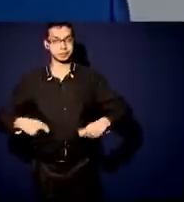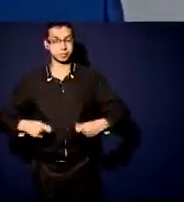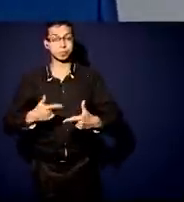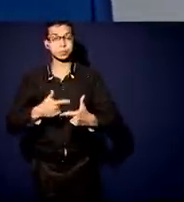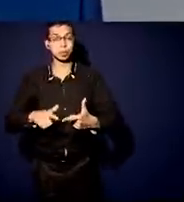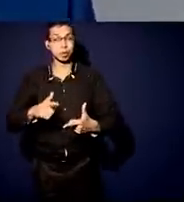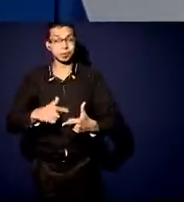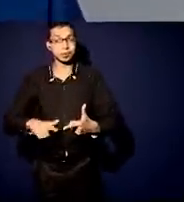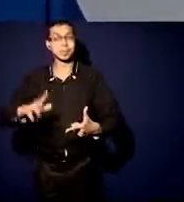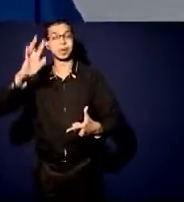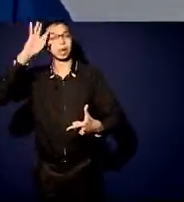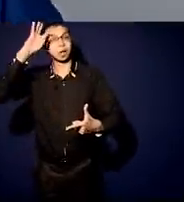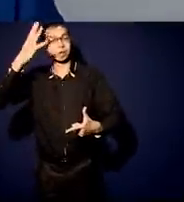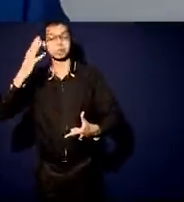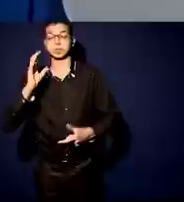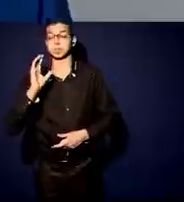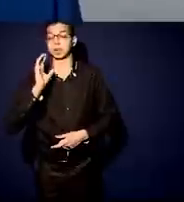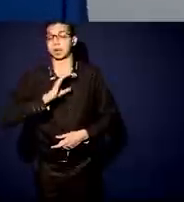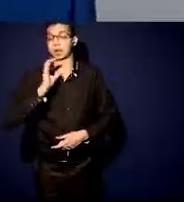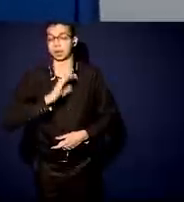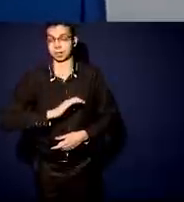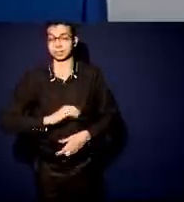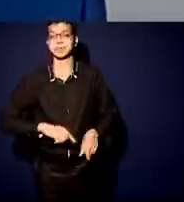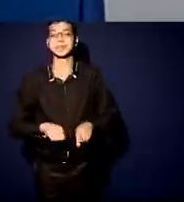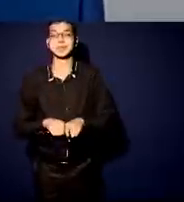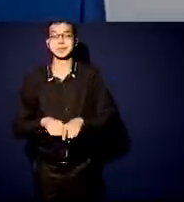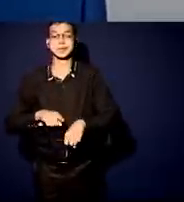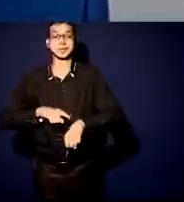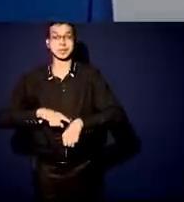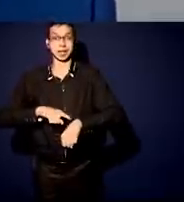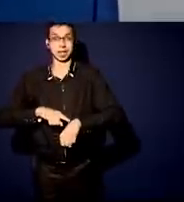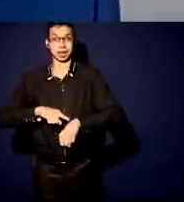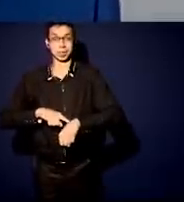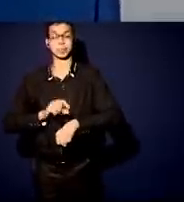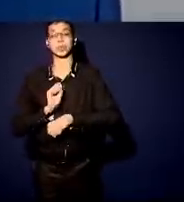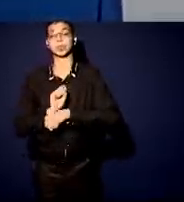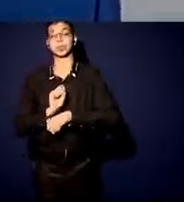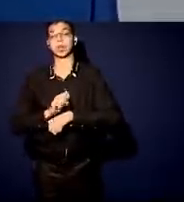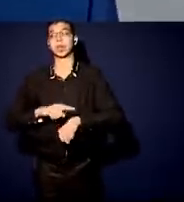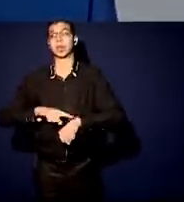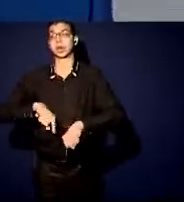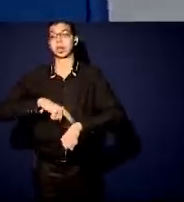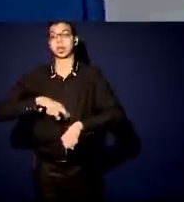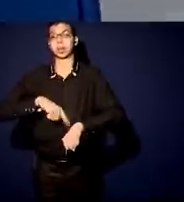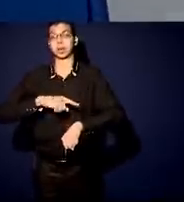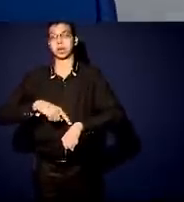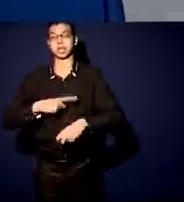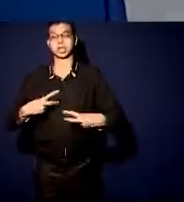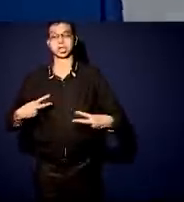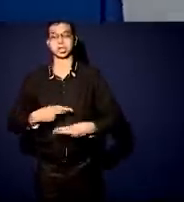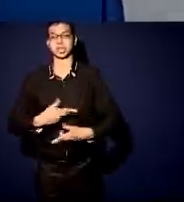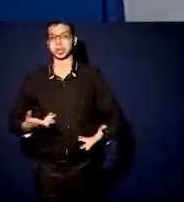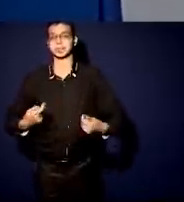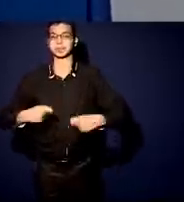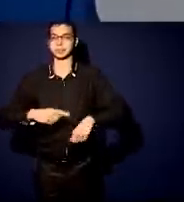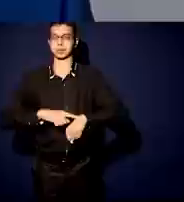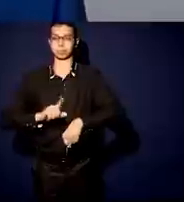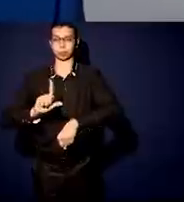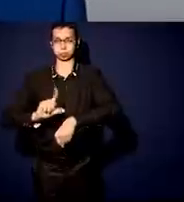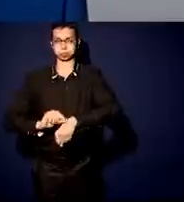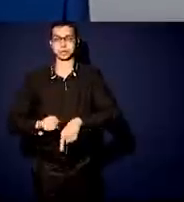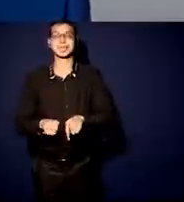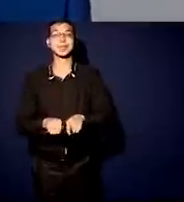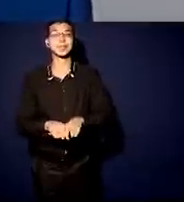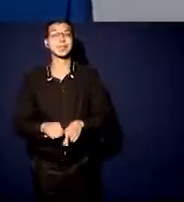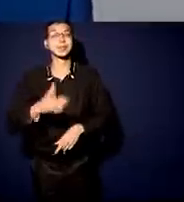problemas imediatos, de diminuição dos tempos de espera por cirurgias eletivas. O jovem precisa de perspectiva, de